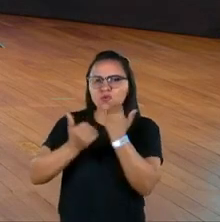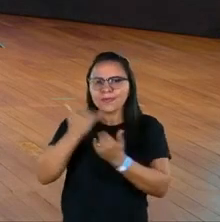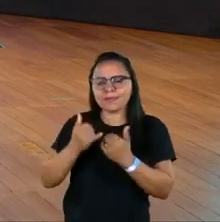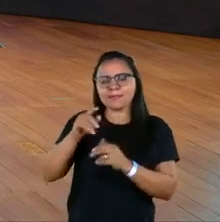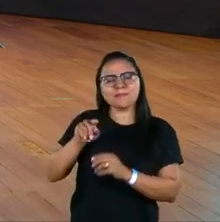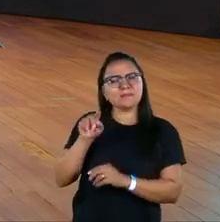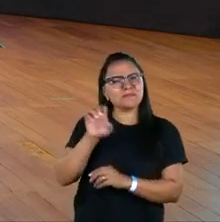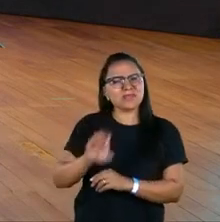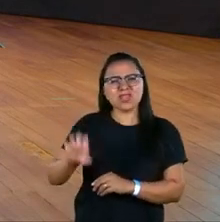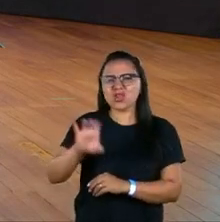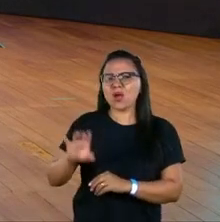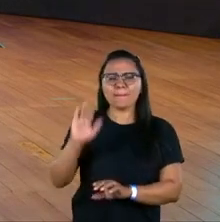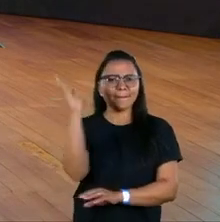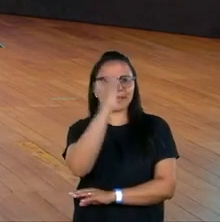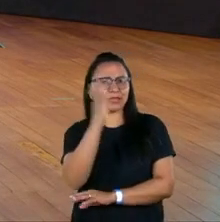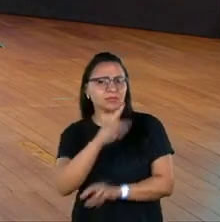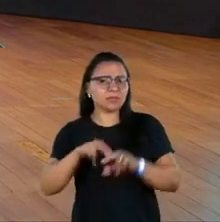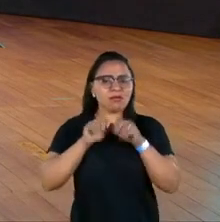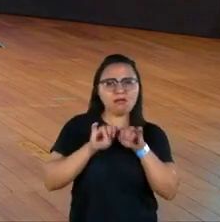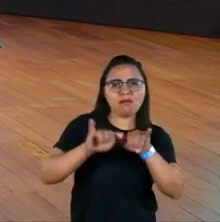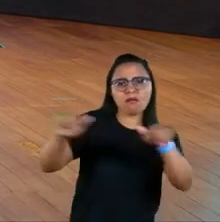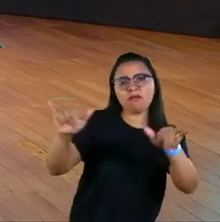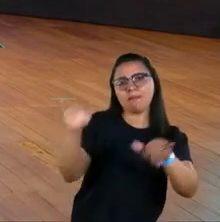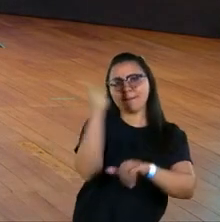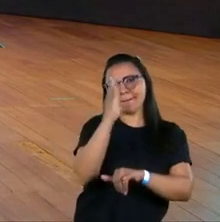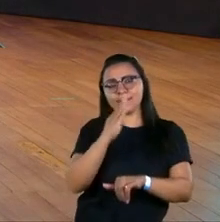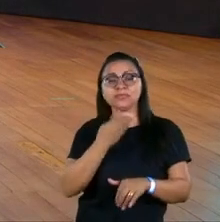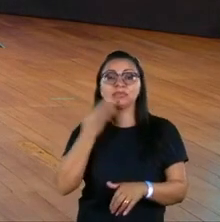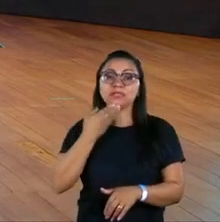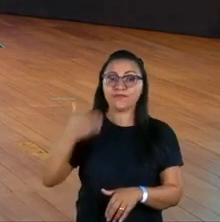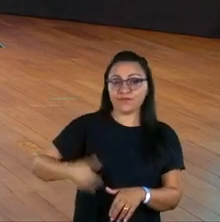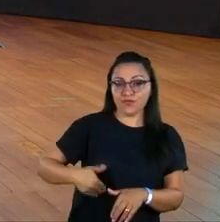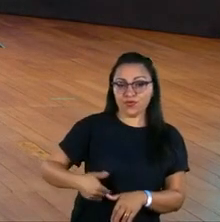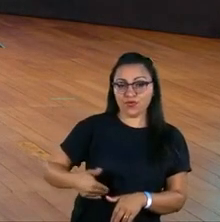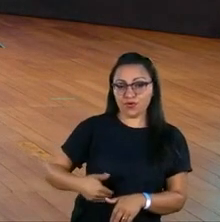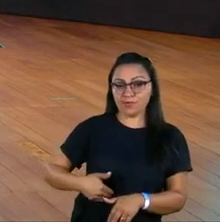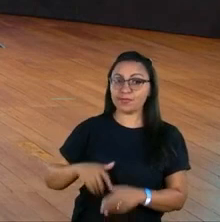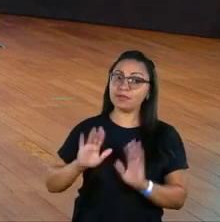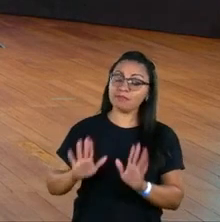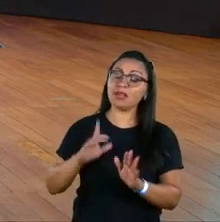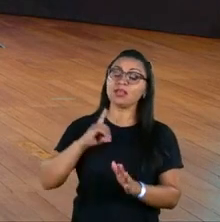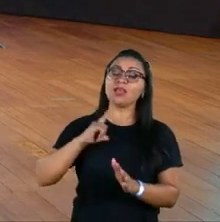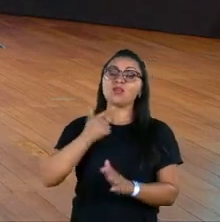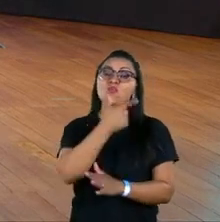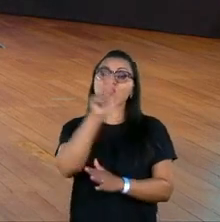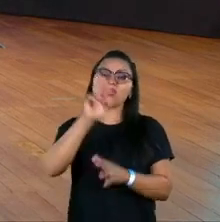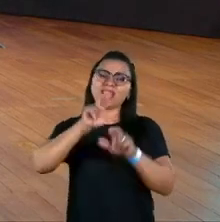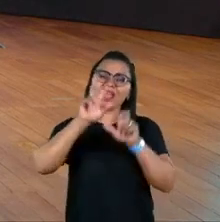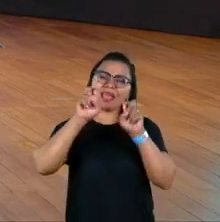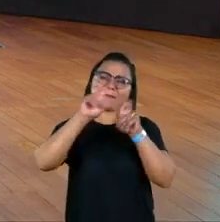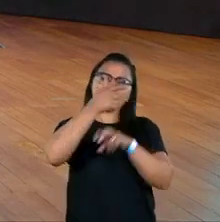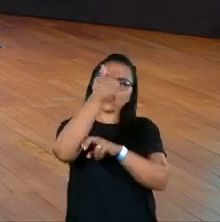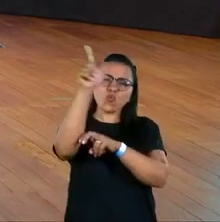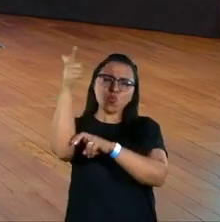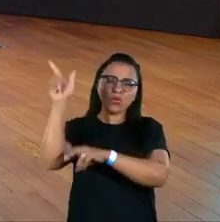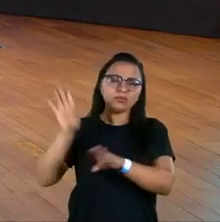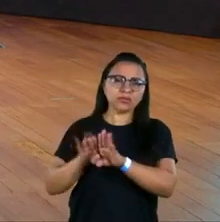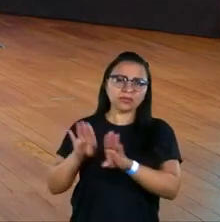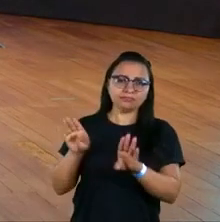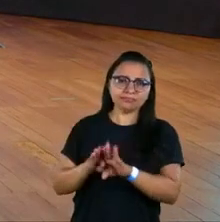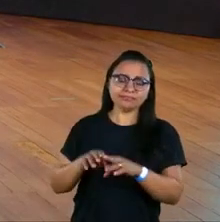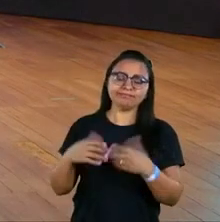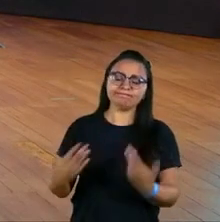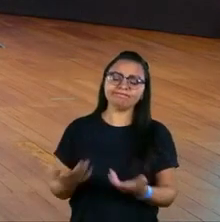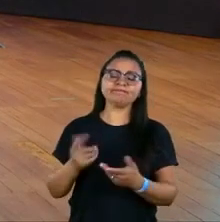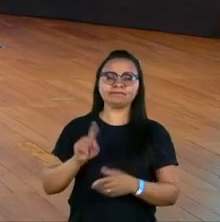milhões de brasileiros em todo o país, com a campanha que a gente está no ar, que o Brasil Sem Fome. Mas a gente atua em outras temáticas da segurança alimentar, que